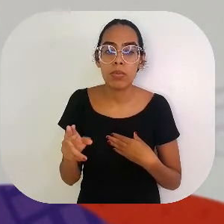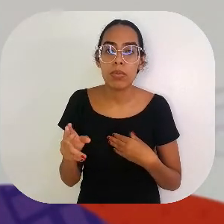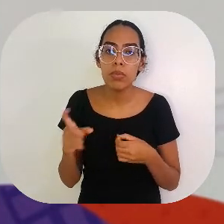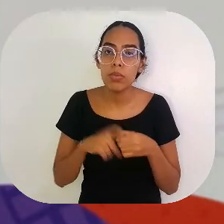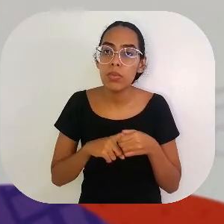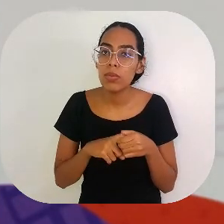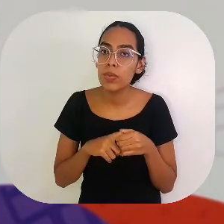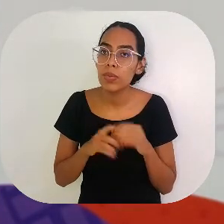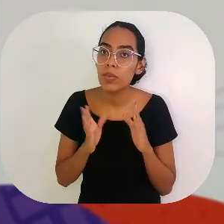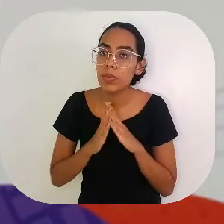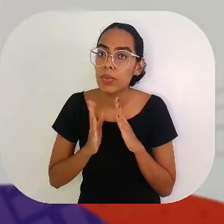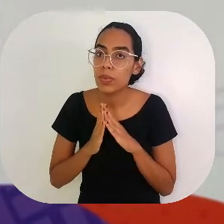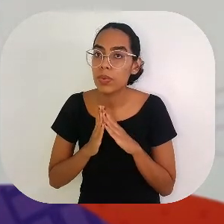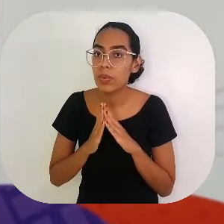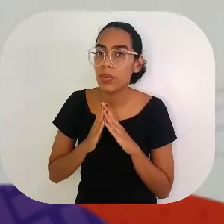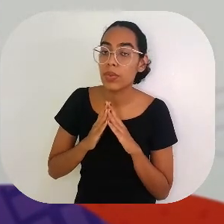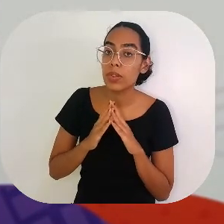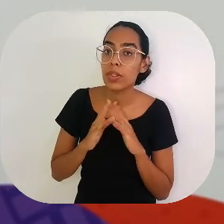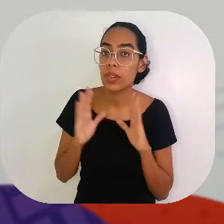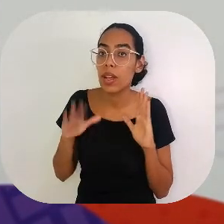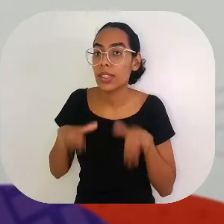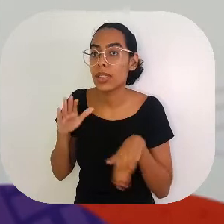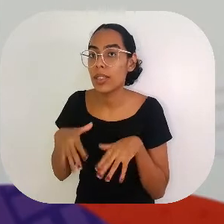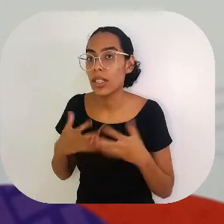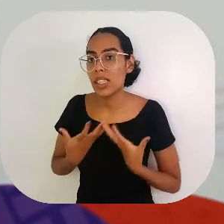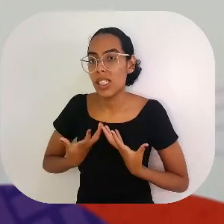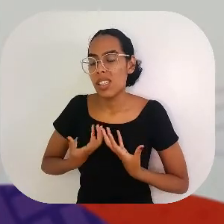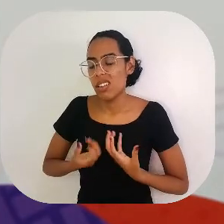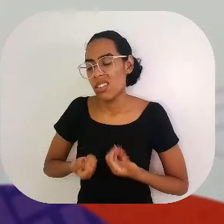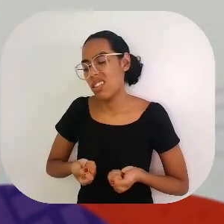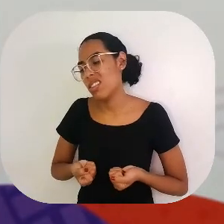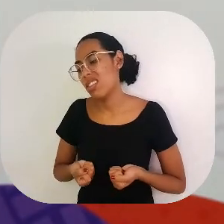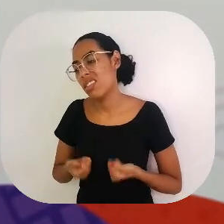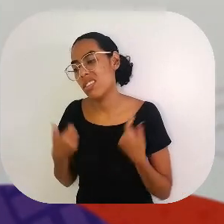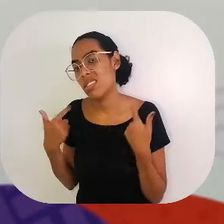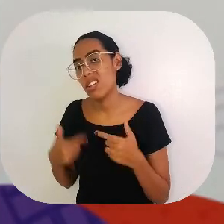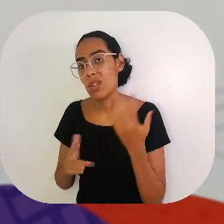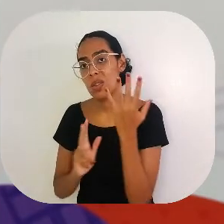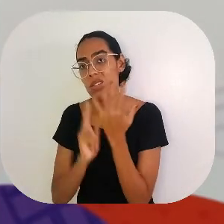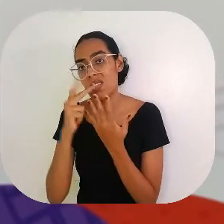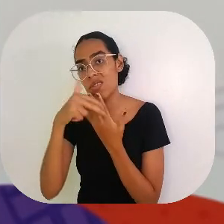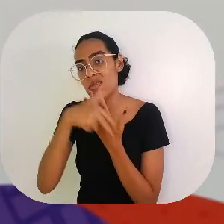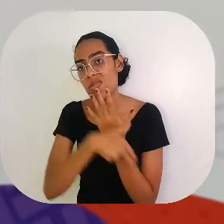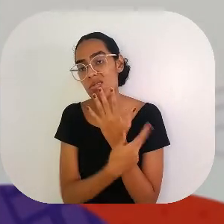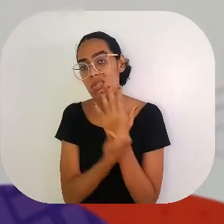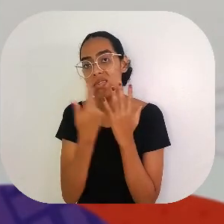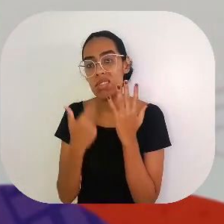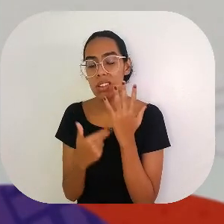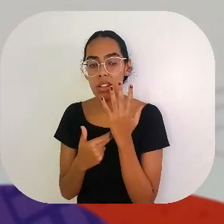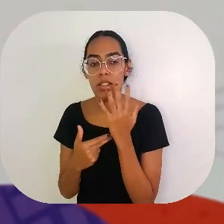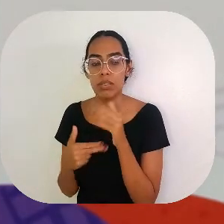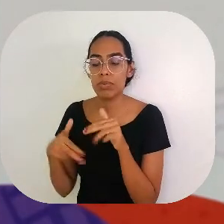E quando ele voltava pra casa, depois de um dia cansativo de trabalho, rodando árvores,